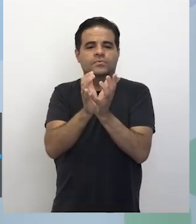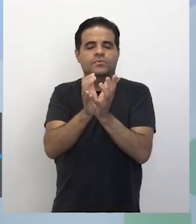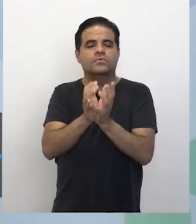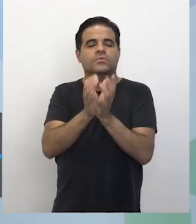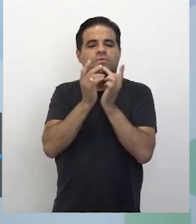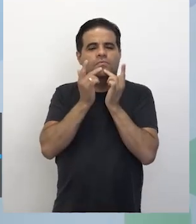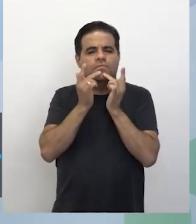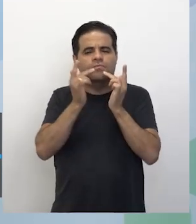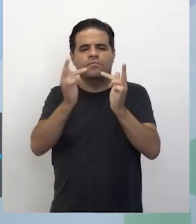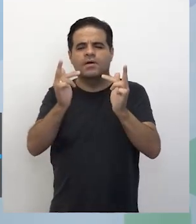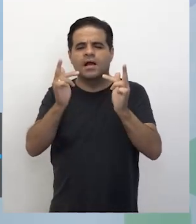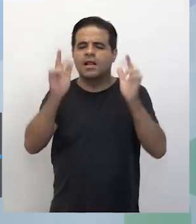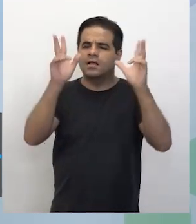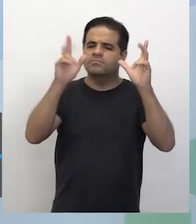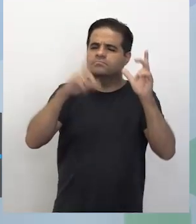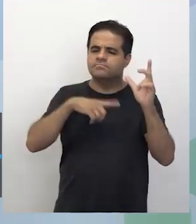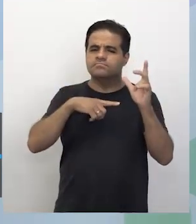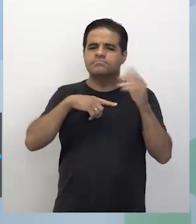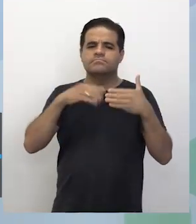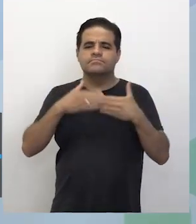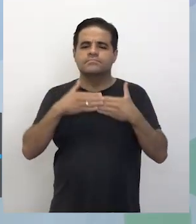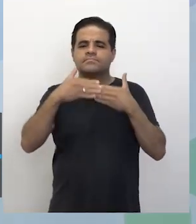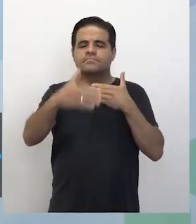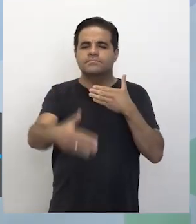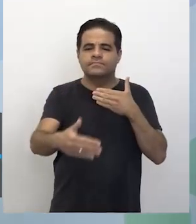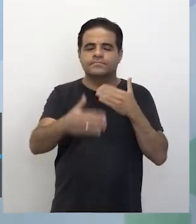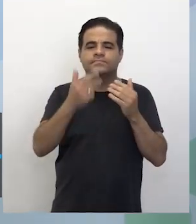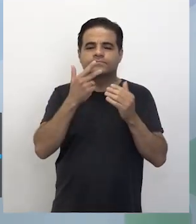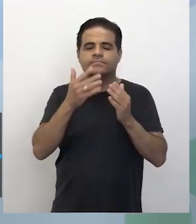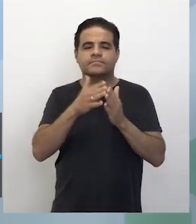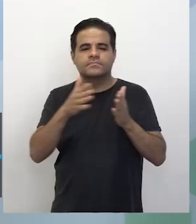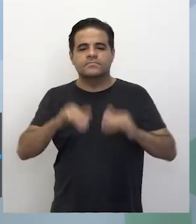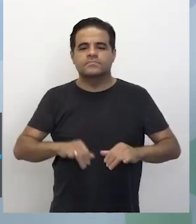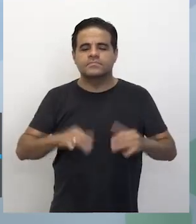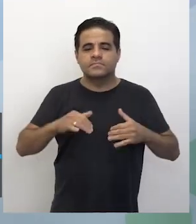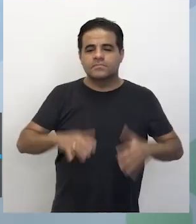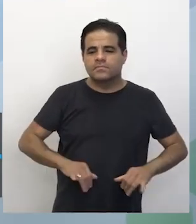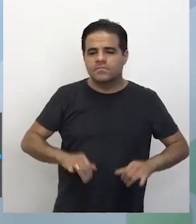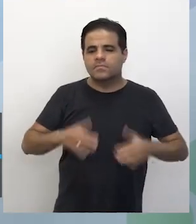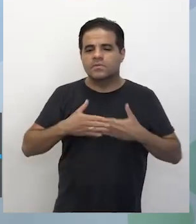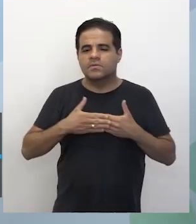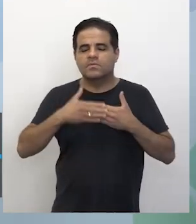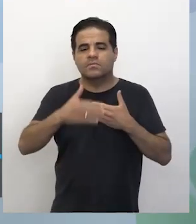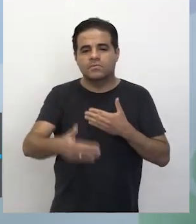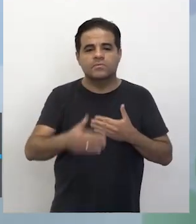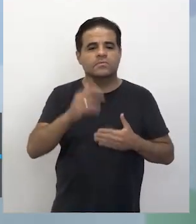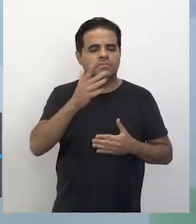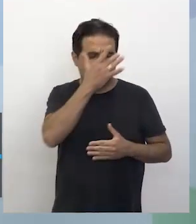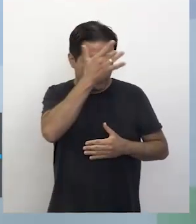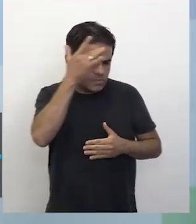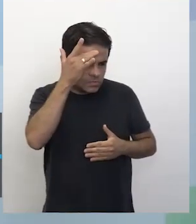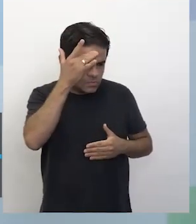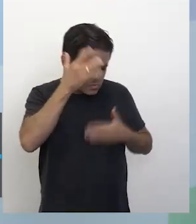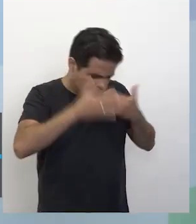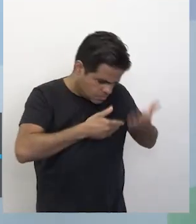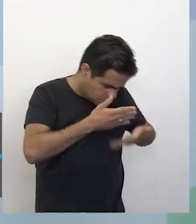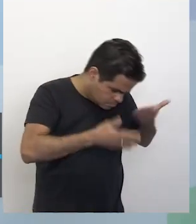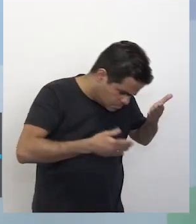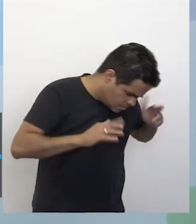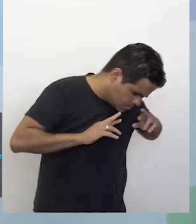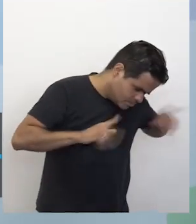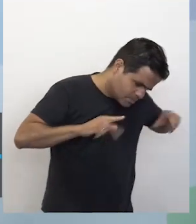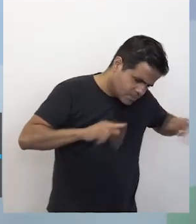sobre os outsiders estigmatizados pelo Norbert Elias, que sofriam uma marginalização, que eram excluídos totalmente,